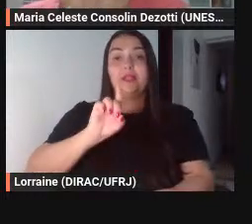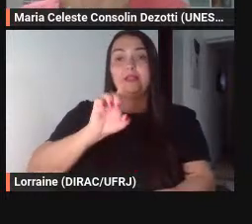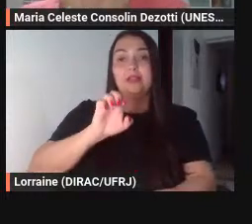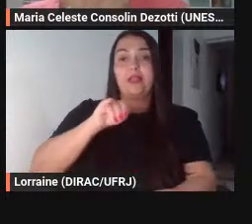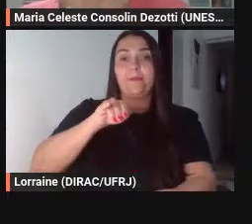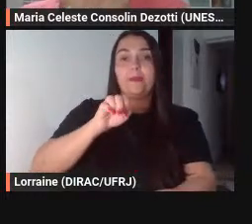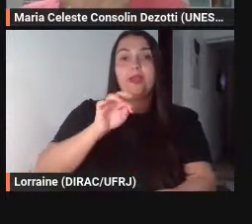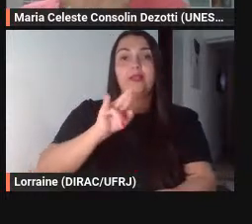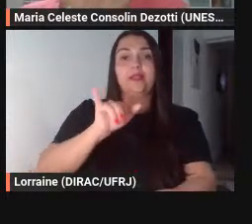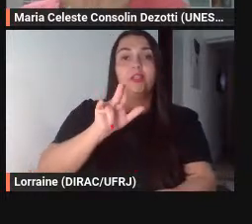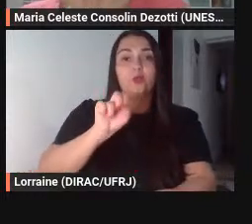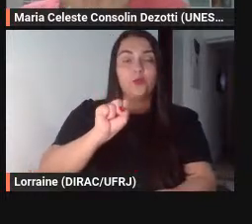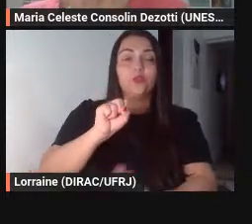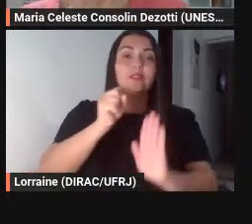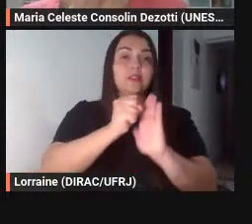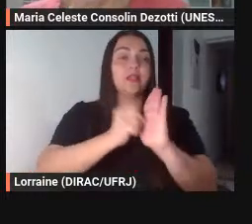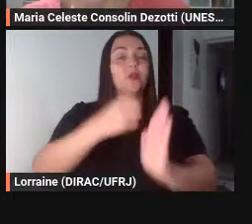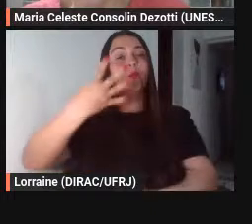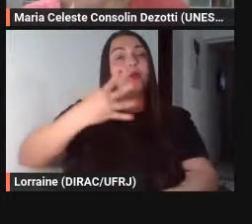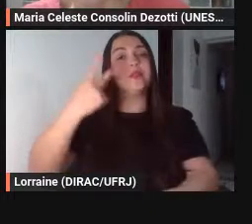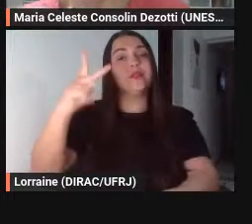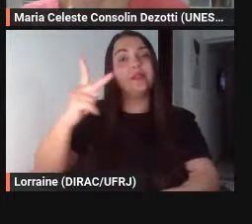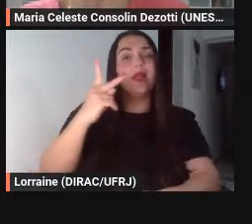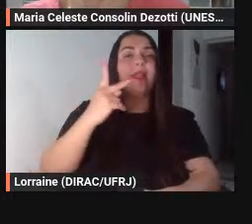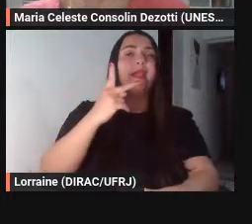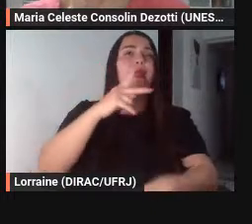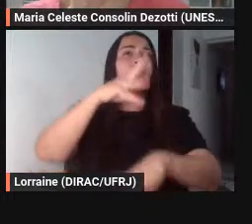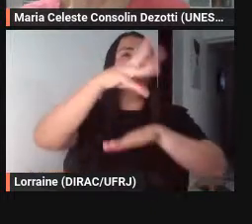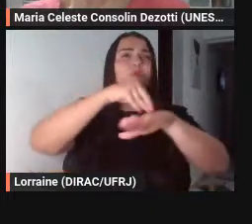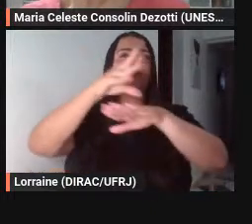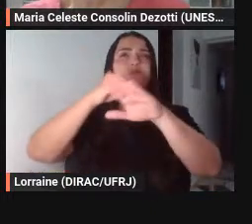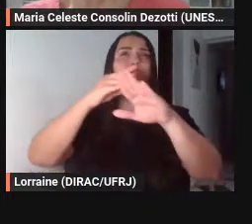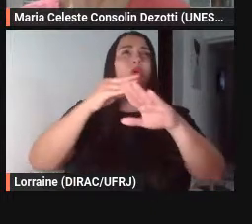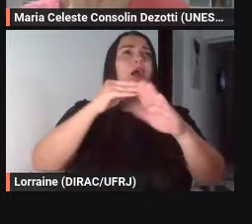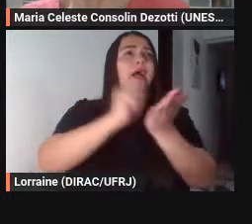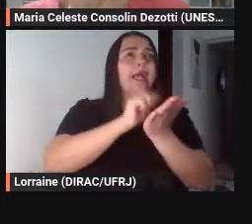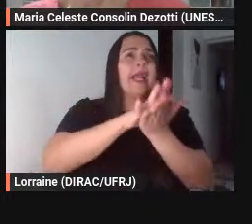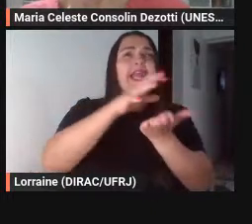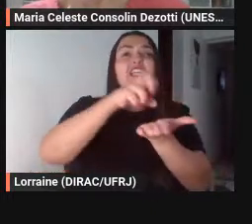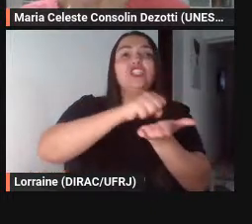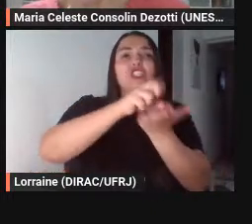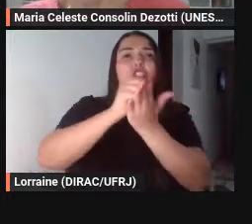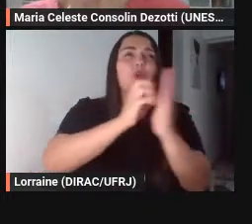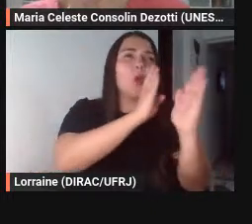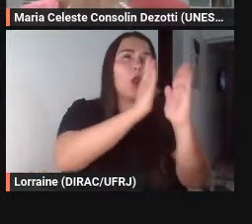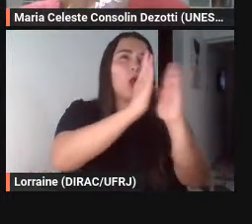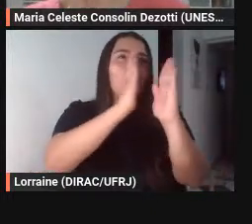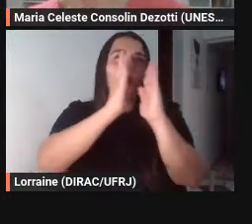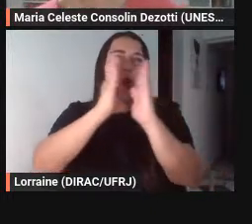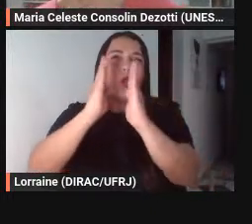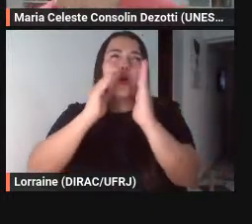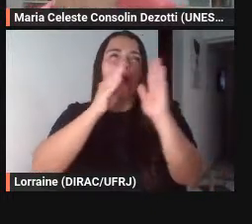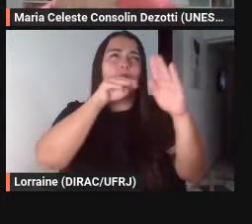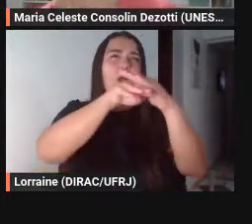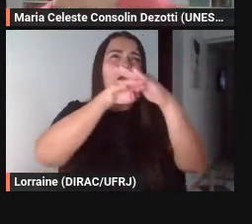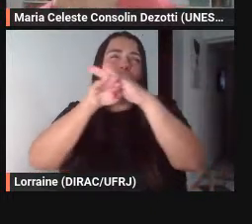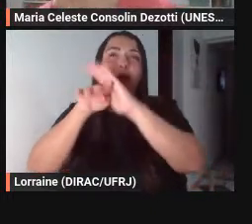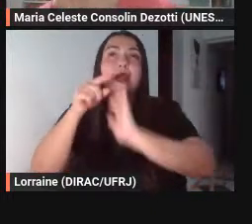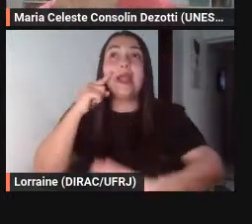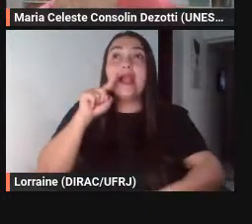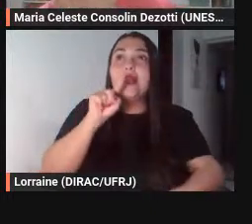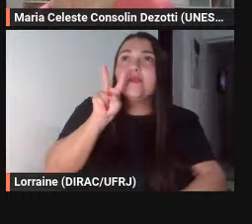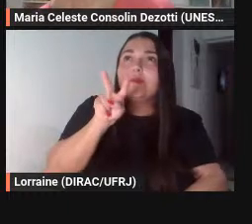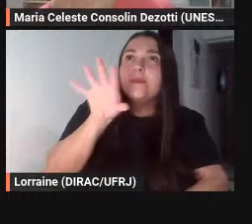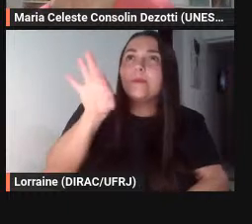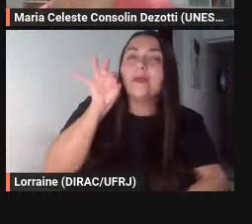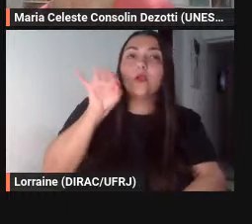então organizando as suas coletâneas e a partir daí então dessas fábulas isoladas